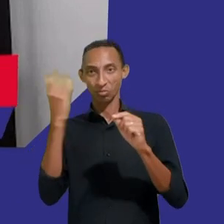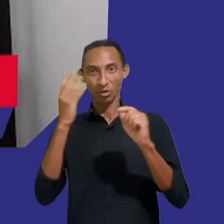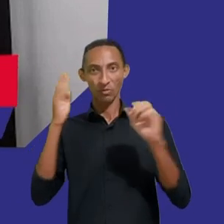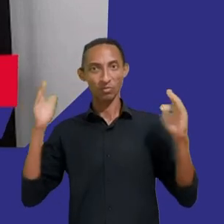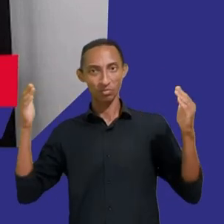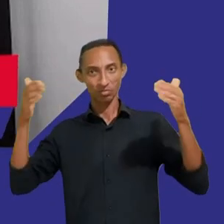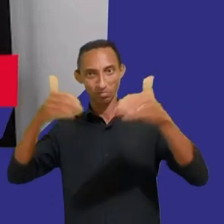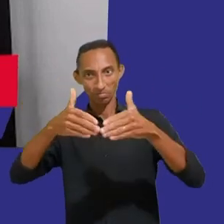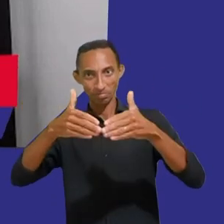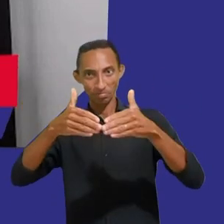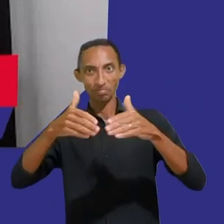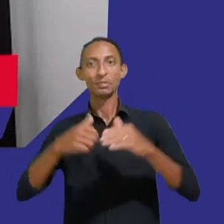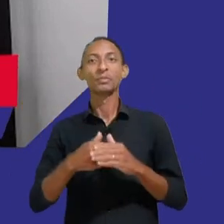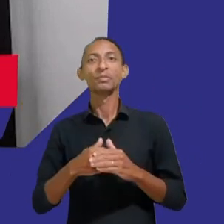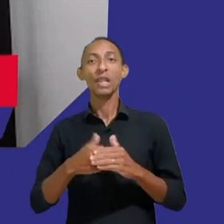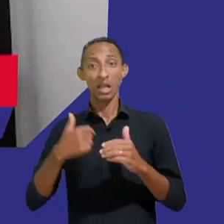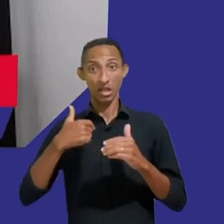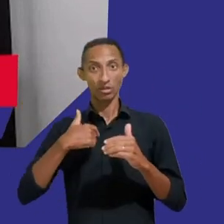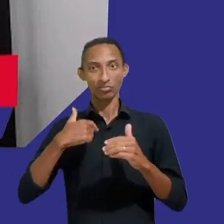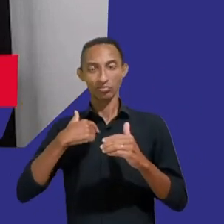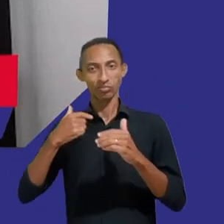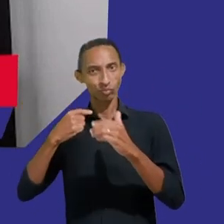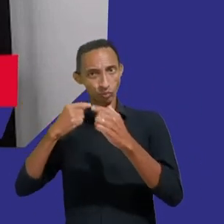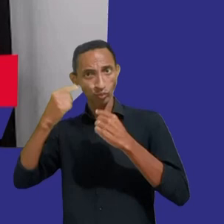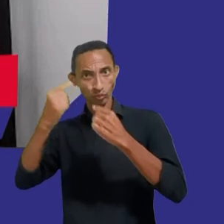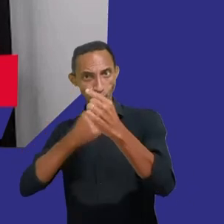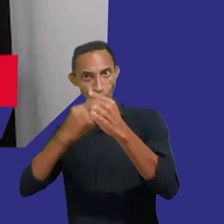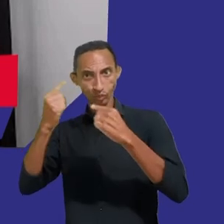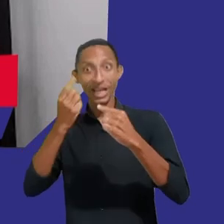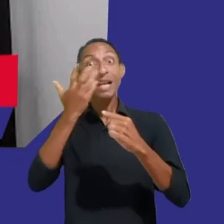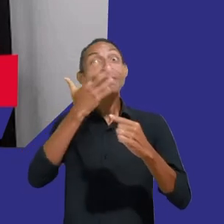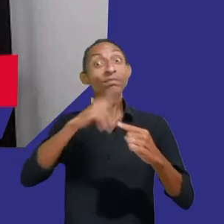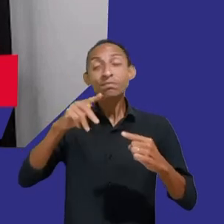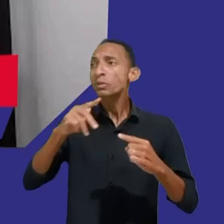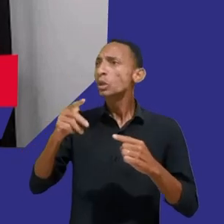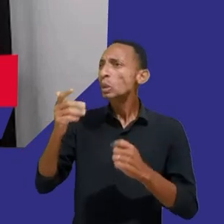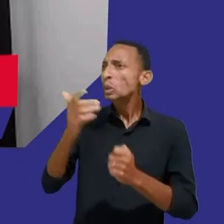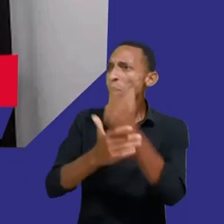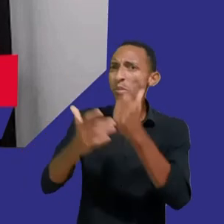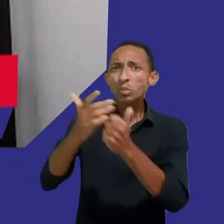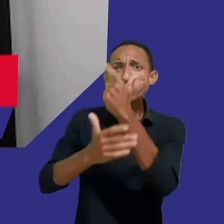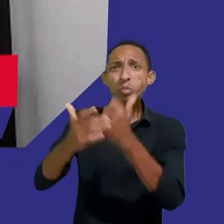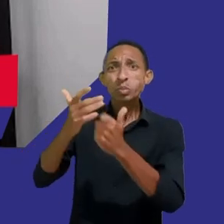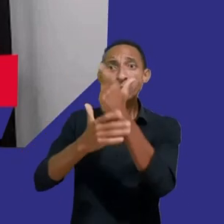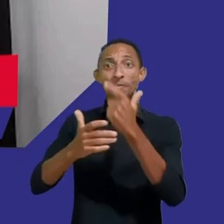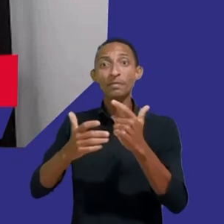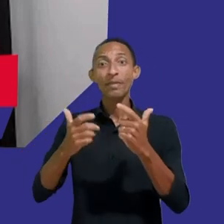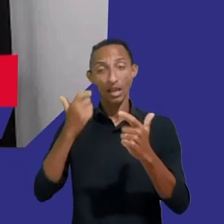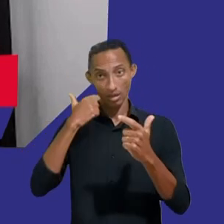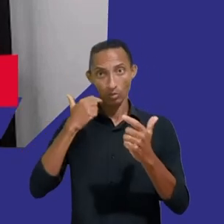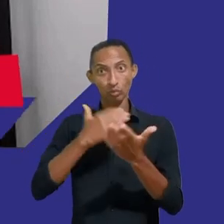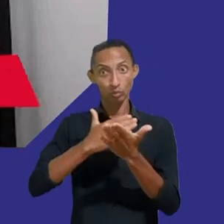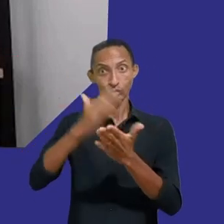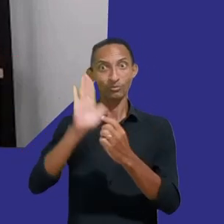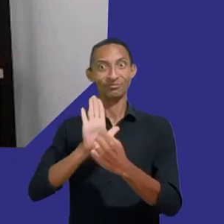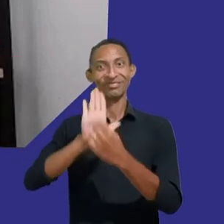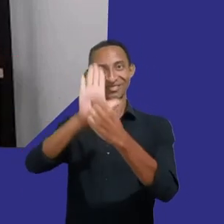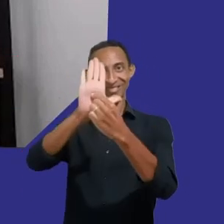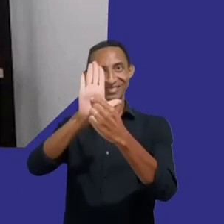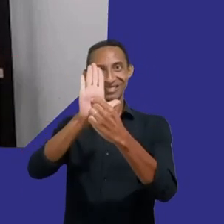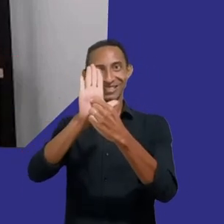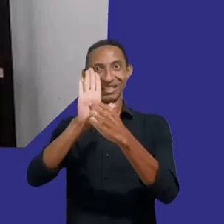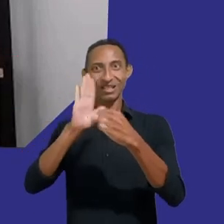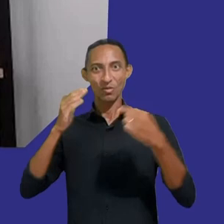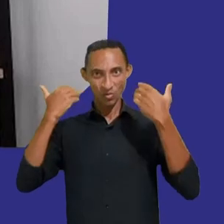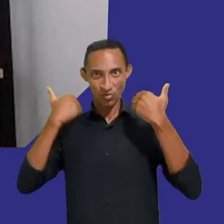comunicadora do programa Criança e Consumo. Eu vou começar agora fazendo uma audiodescrição, que é um recurso de acessibilidade e inclusão para